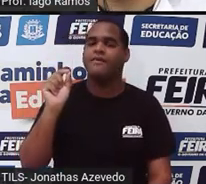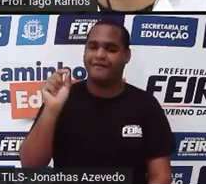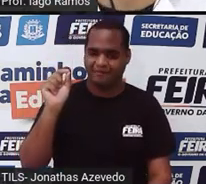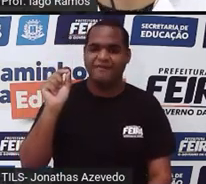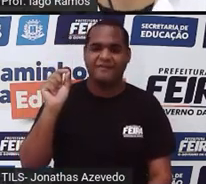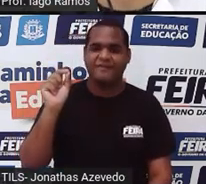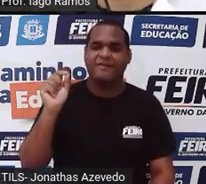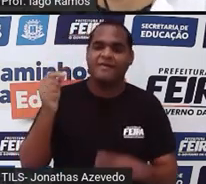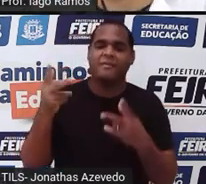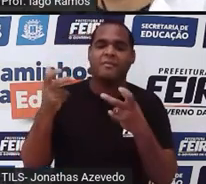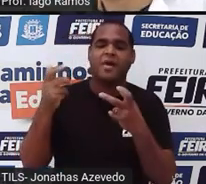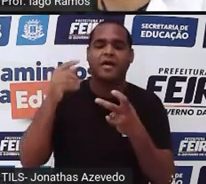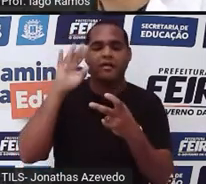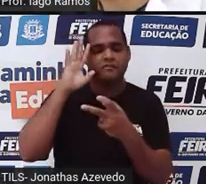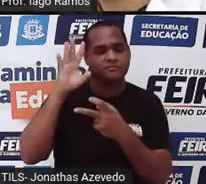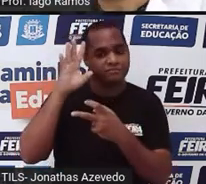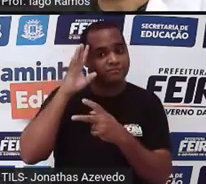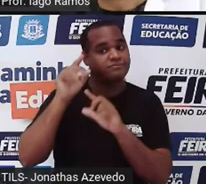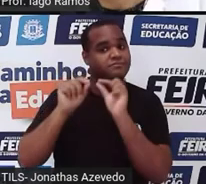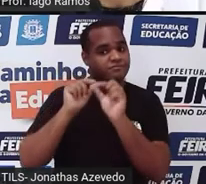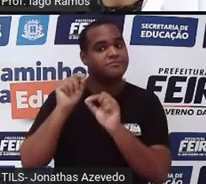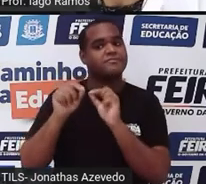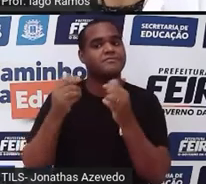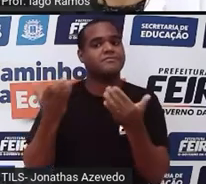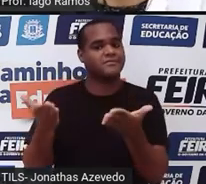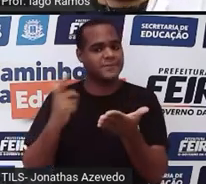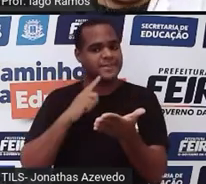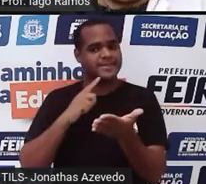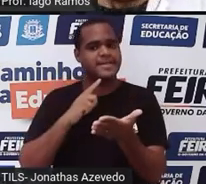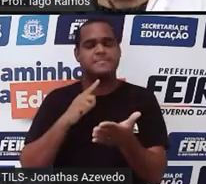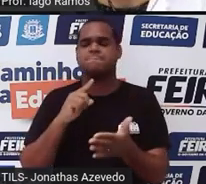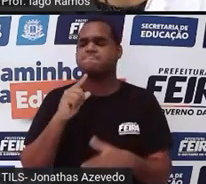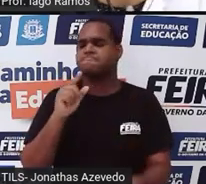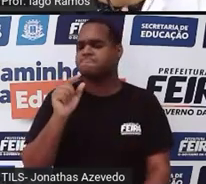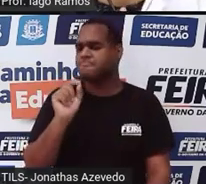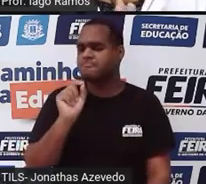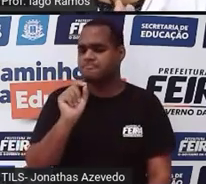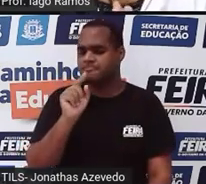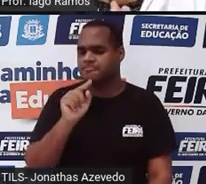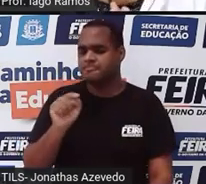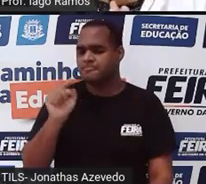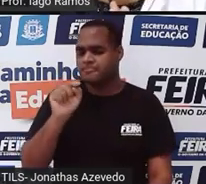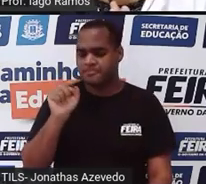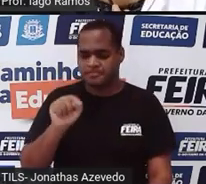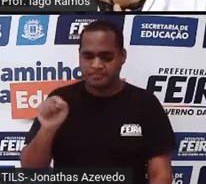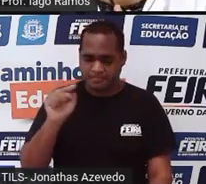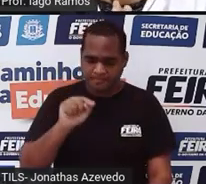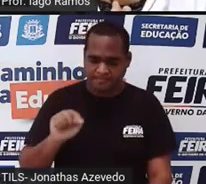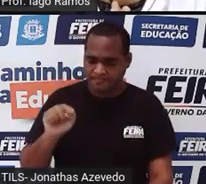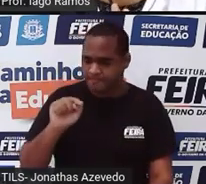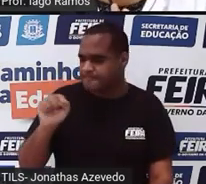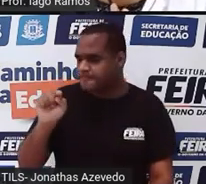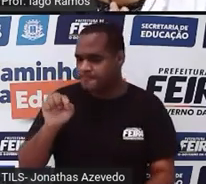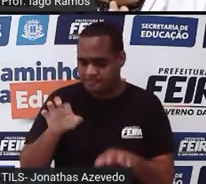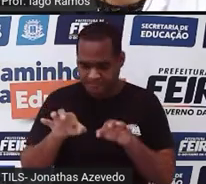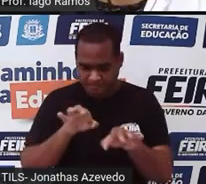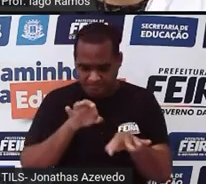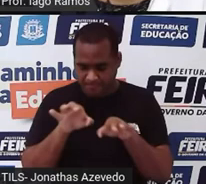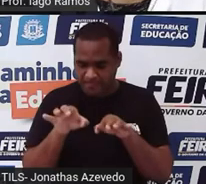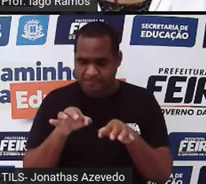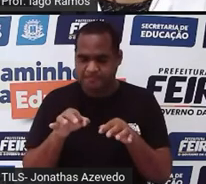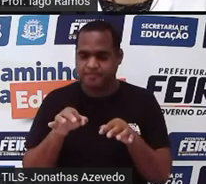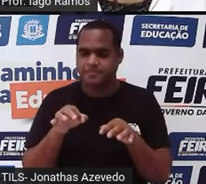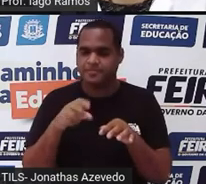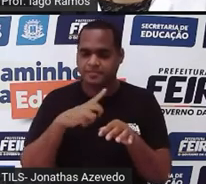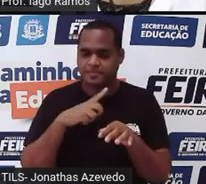né? Aquela cara que a gente faz assim. Aquelas bolinhas, elas estão organizadas de forma que a gente